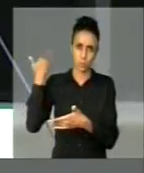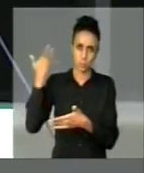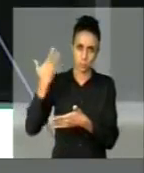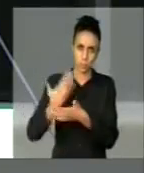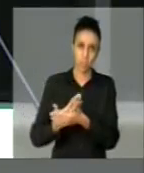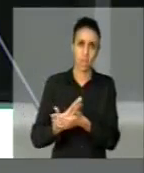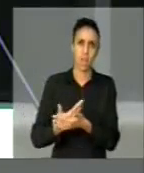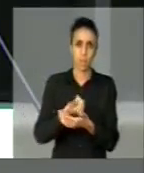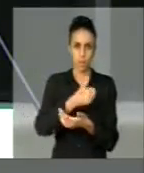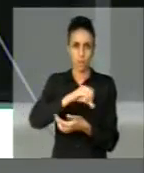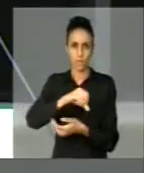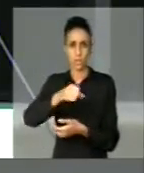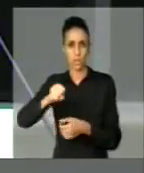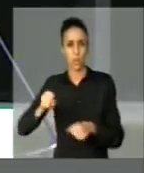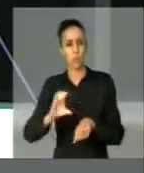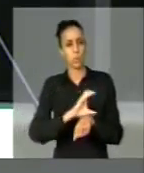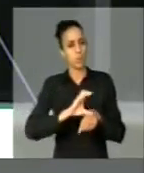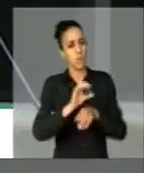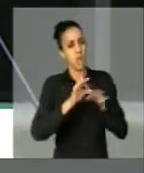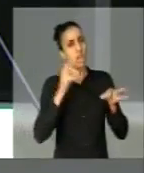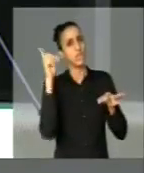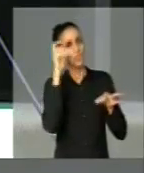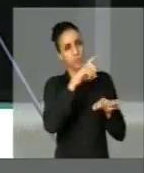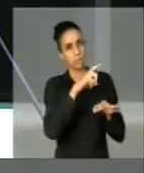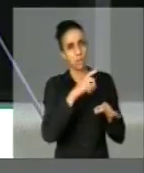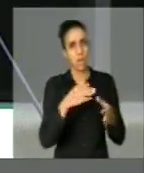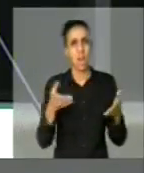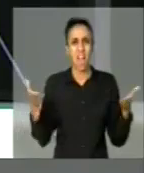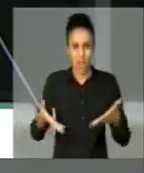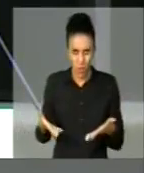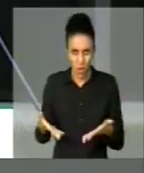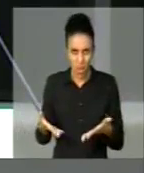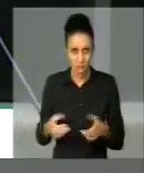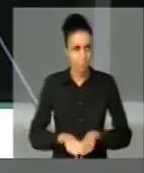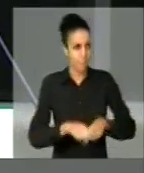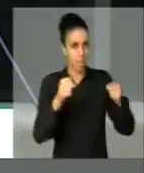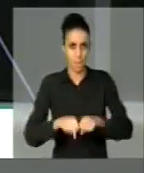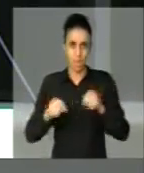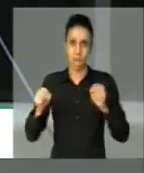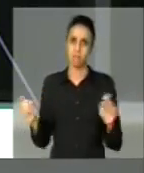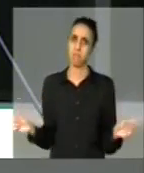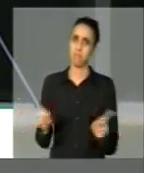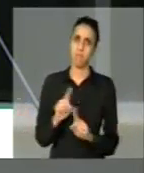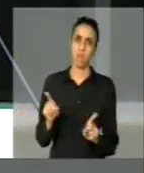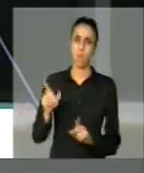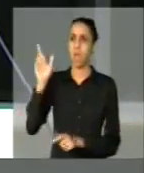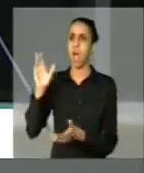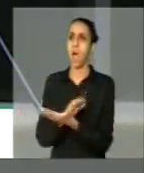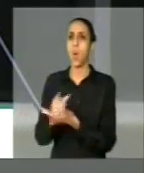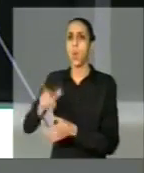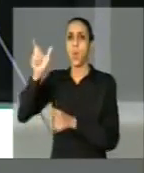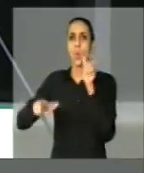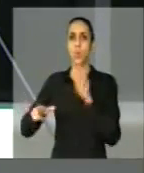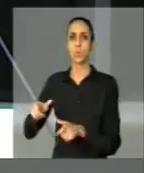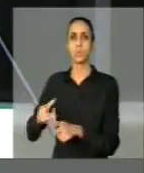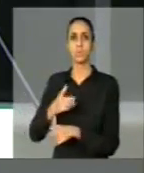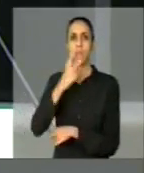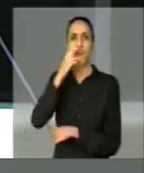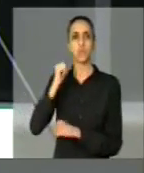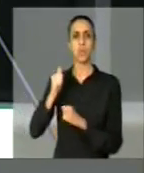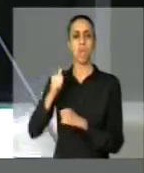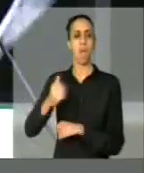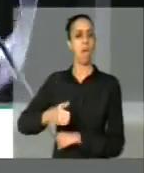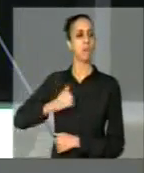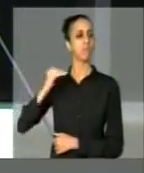Constituinte, venham ser vilipendiados por aqueles que se acham acima do poder do povo, que é o único